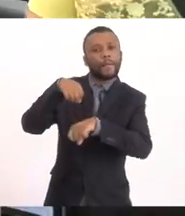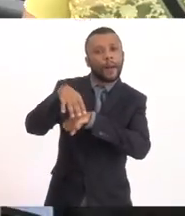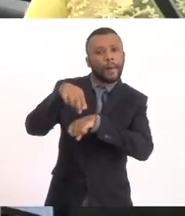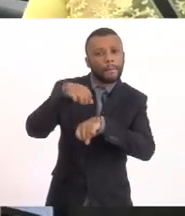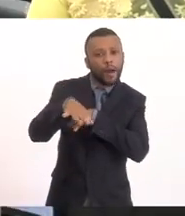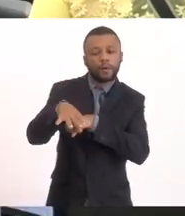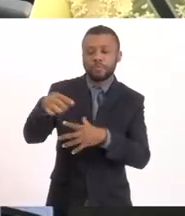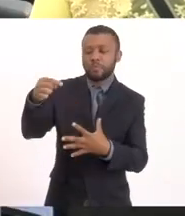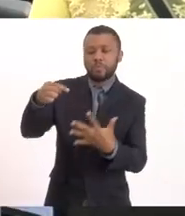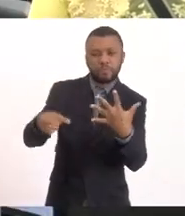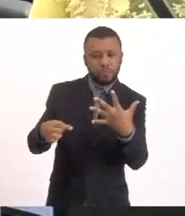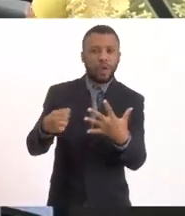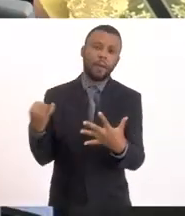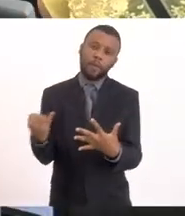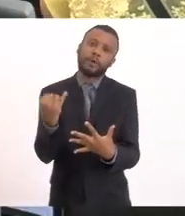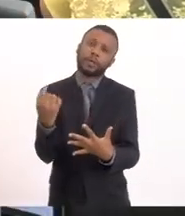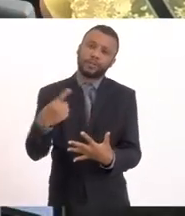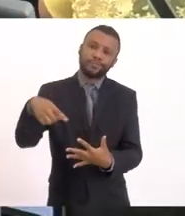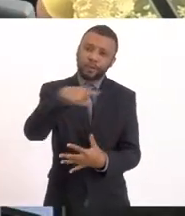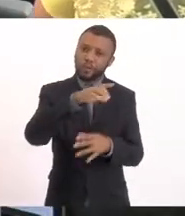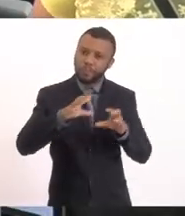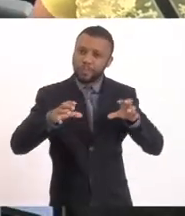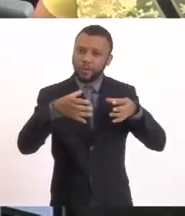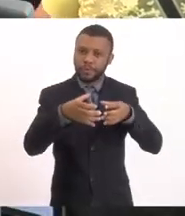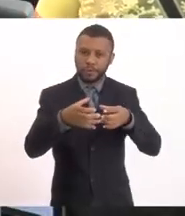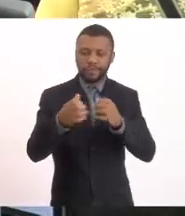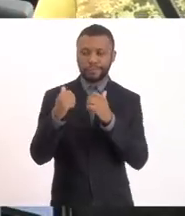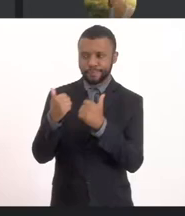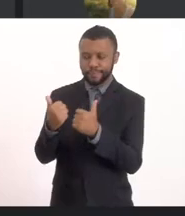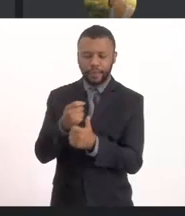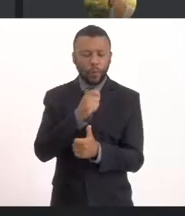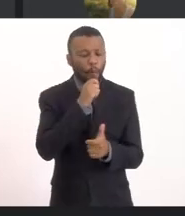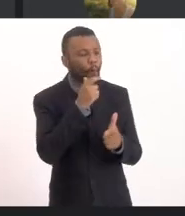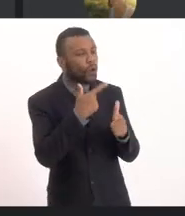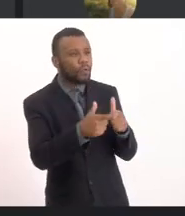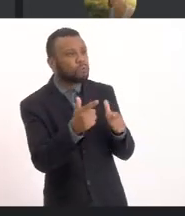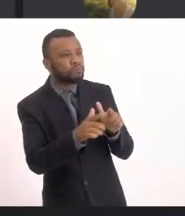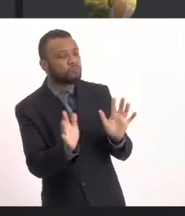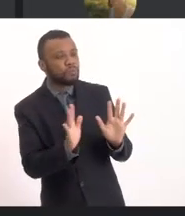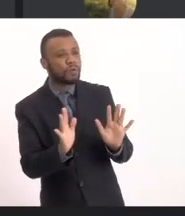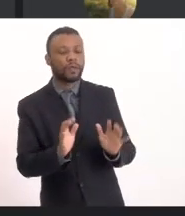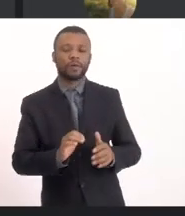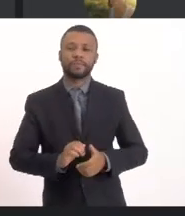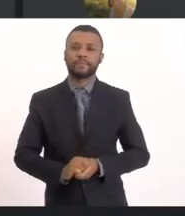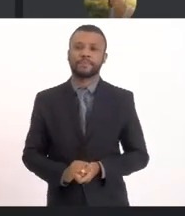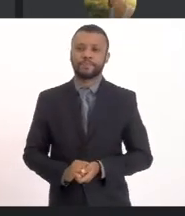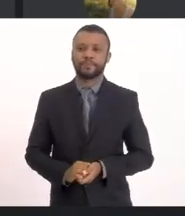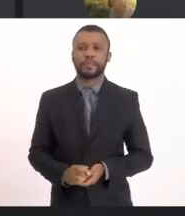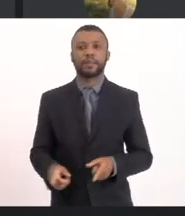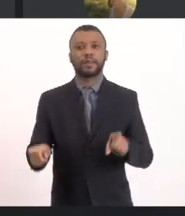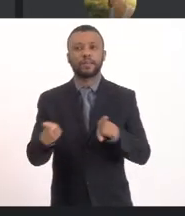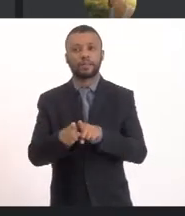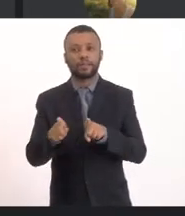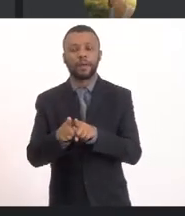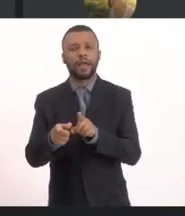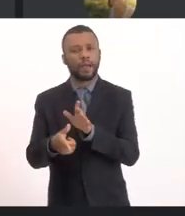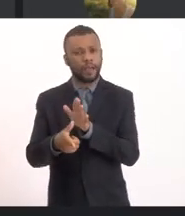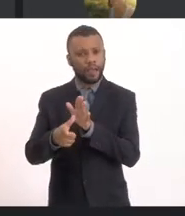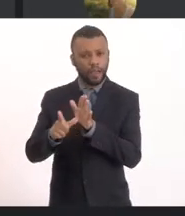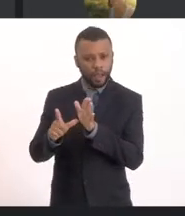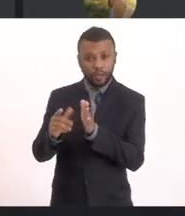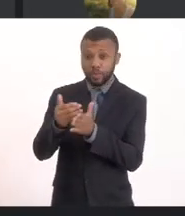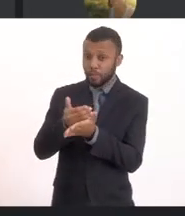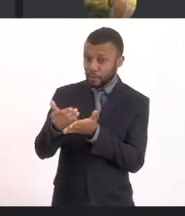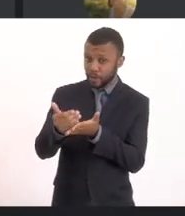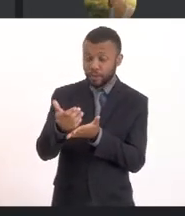da comissão a ela. Tá bom, Rafael. Sem problema, sem problema. E antes também de mais nada, queria aqui deixar